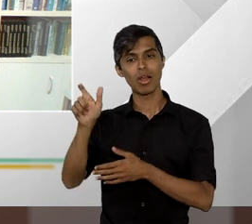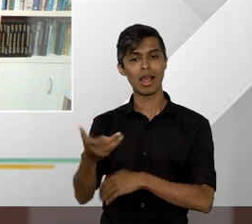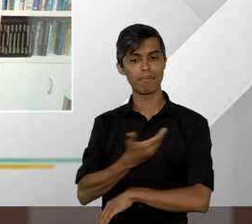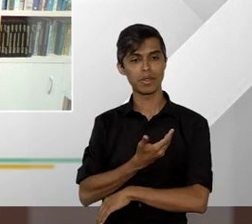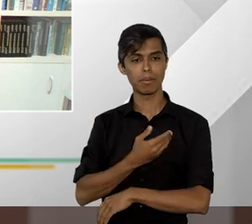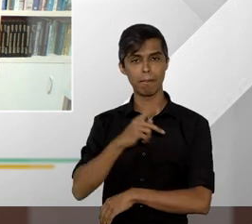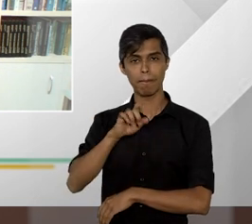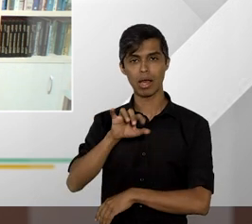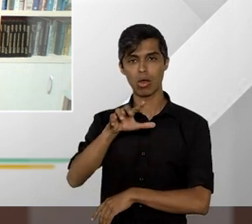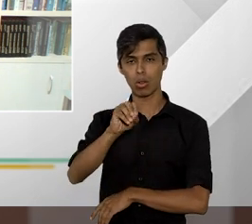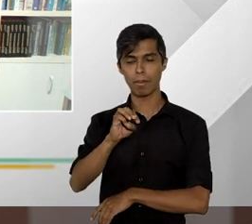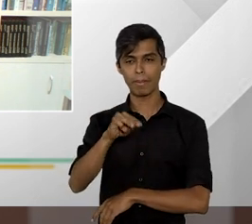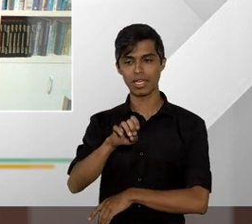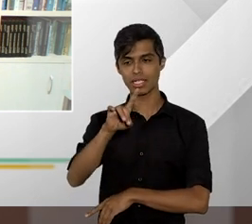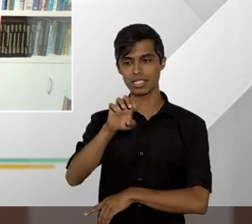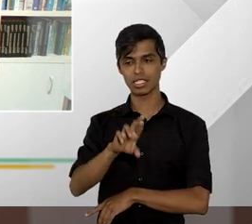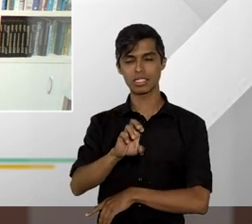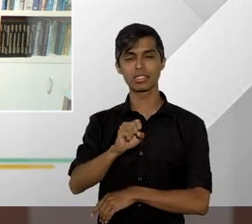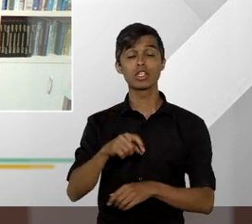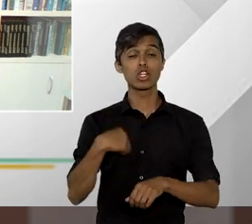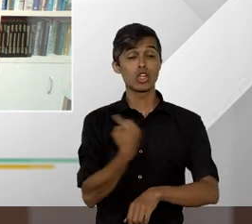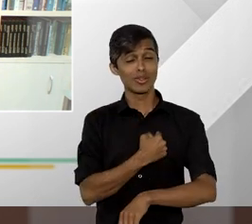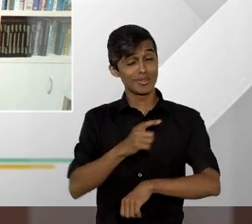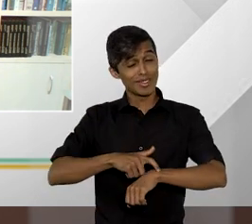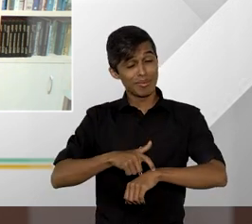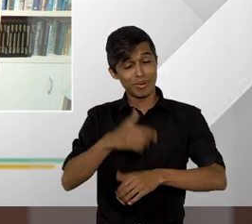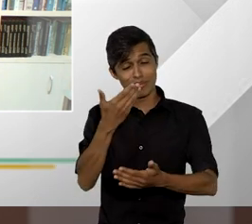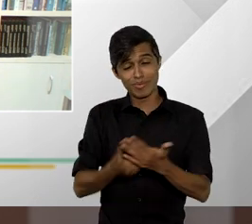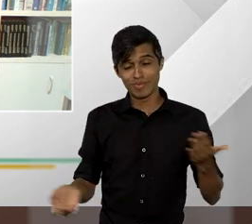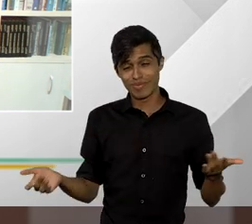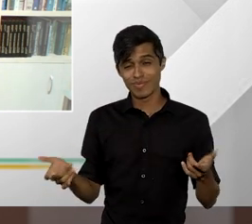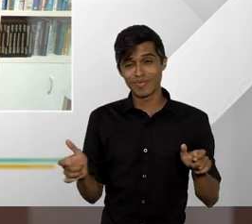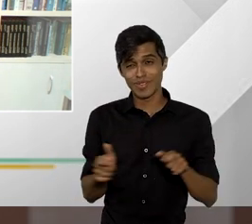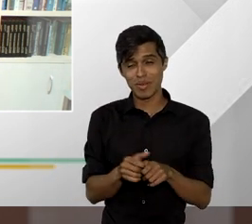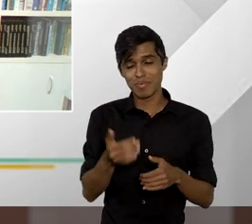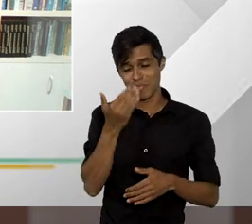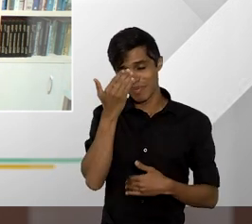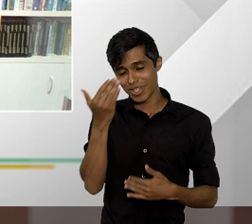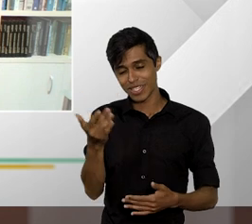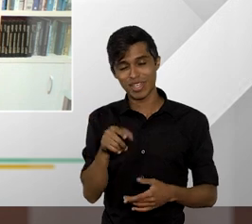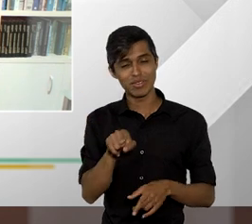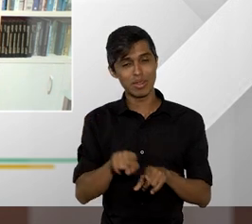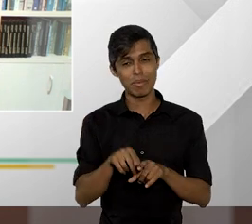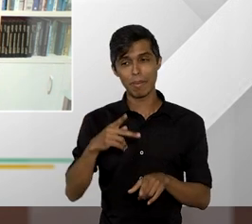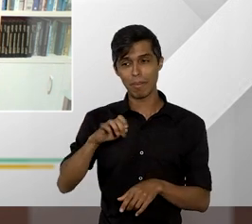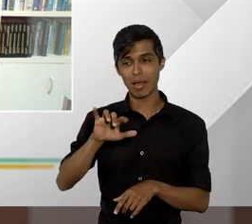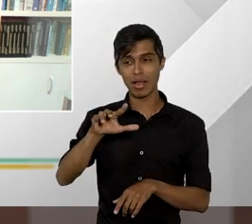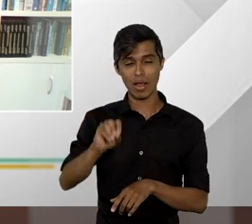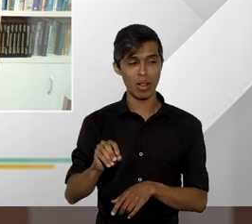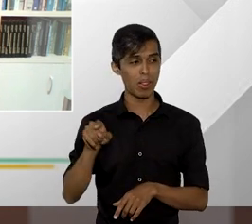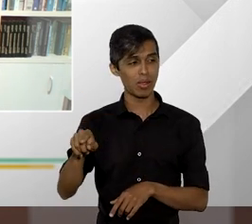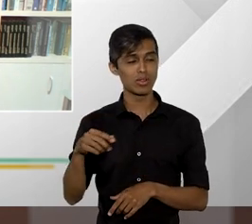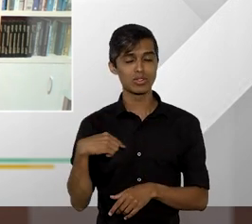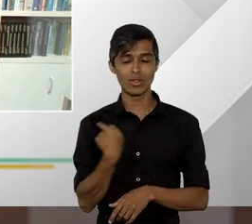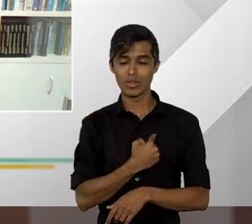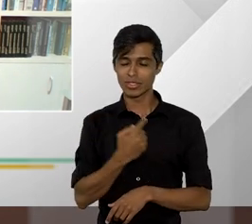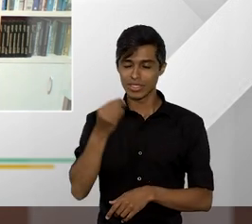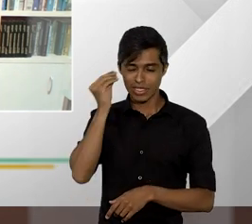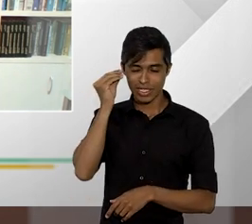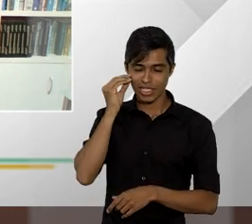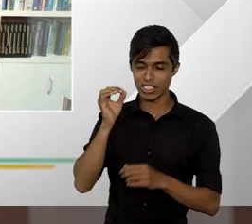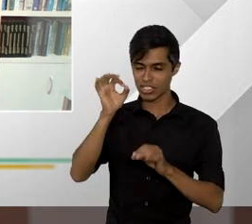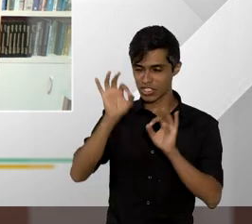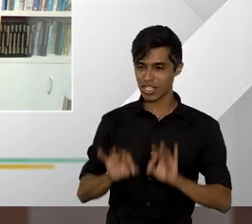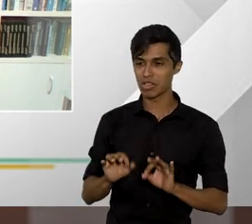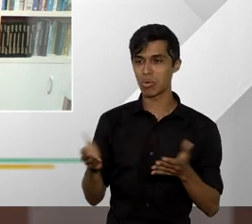Paulo Mendes pena que nosso tempo esgotou mesmo né professor Paulo Mendes a quem eu agradeço também a participação aqui no nosso entender direito de